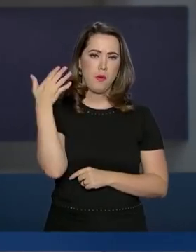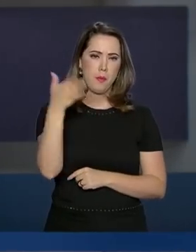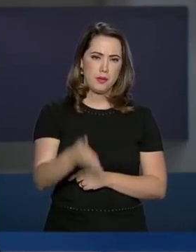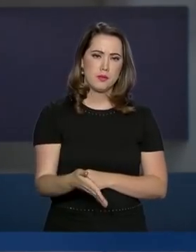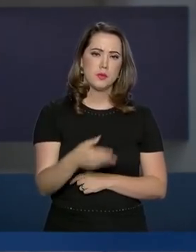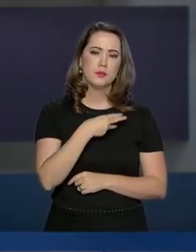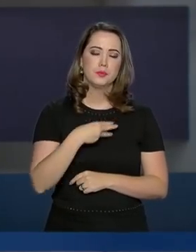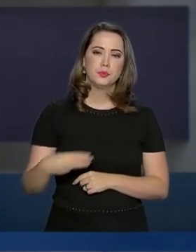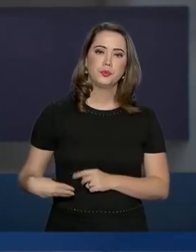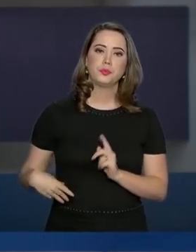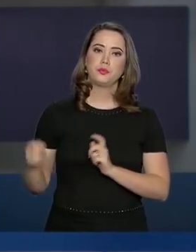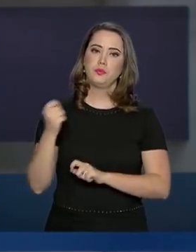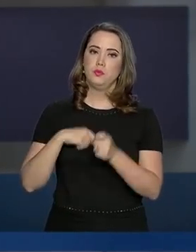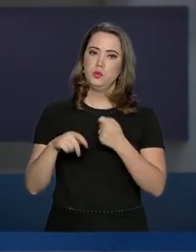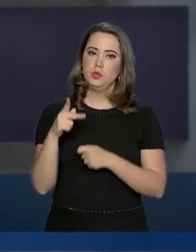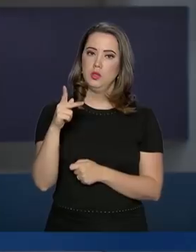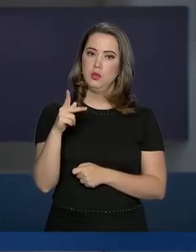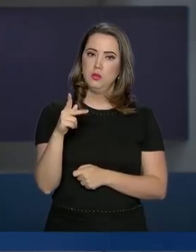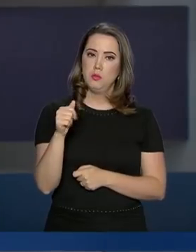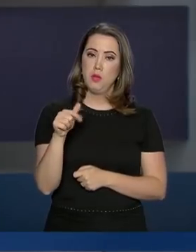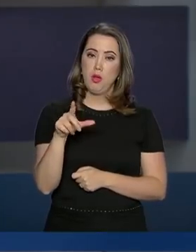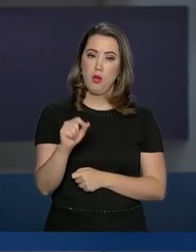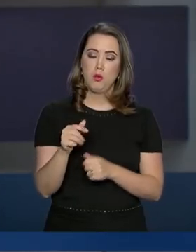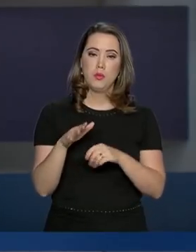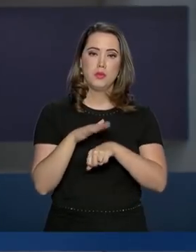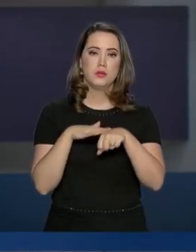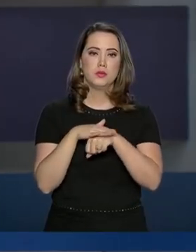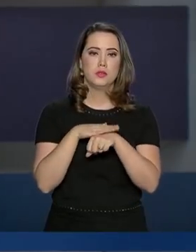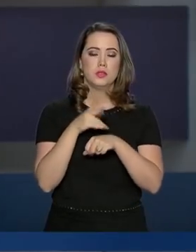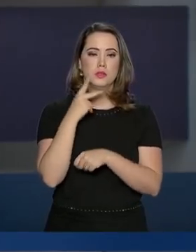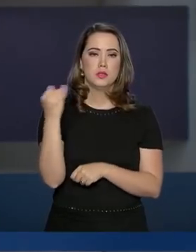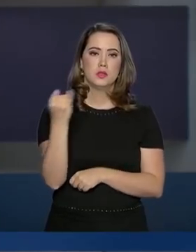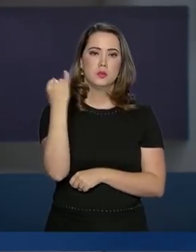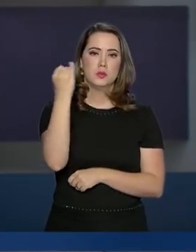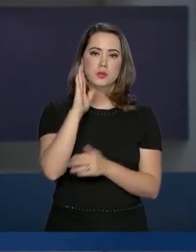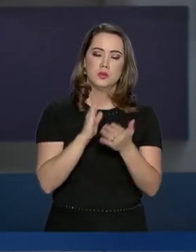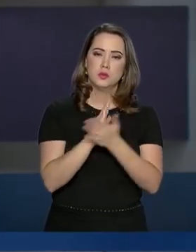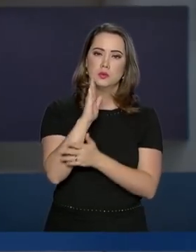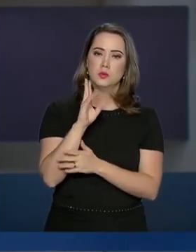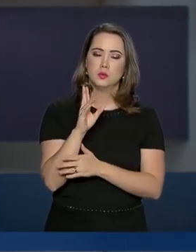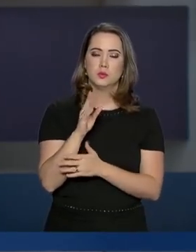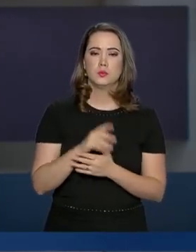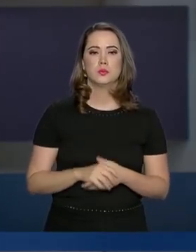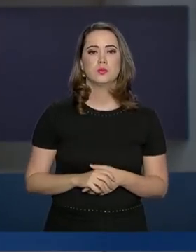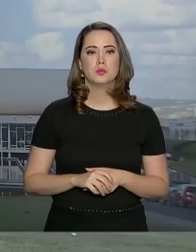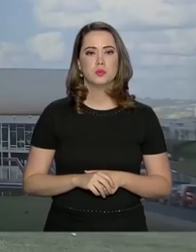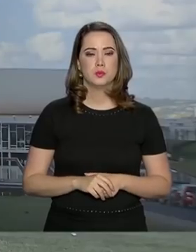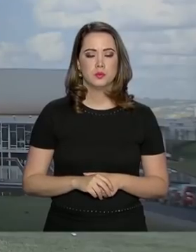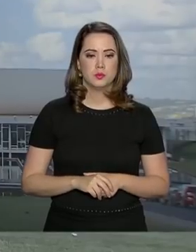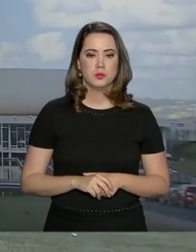participação do ministro da Economia, Paulo Guedes, para conversar sobre a importância da aprovação do texto.